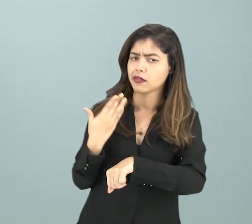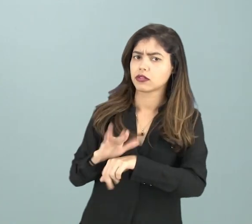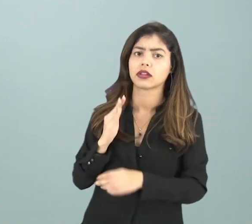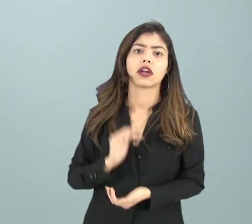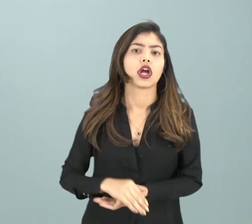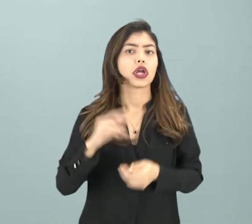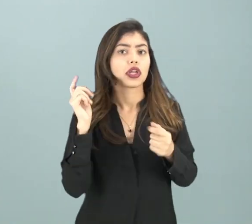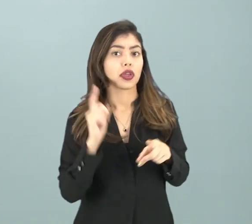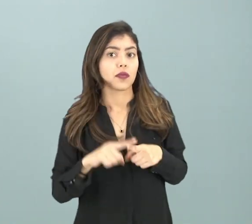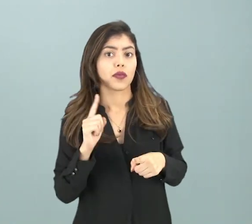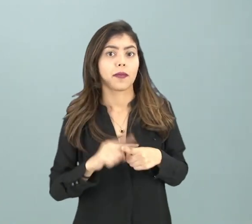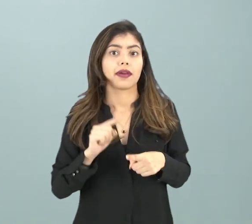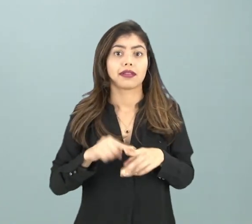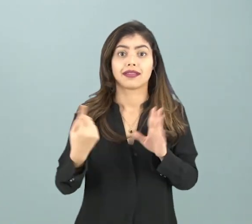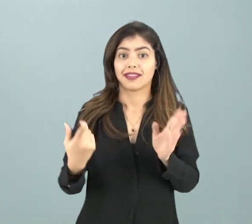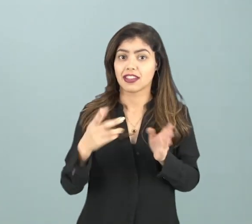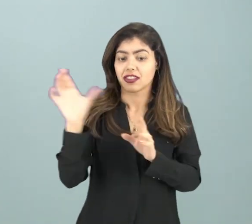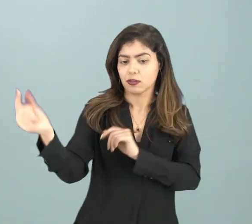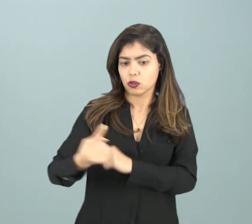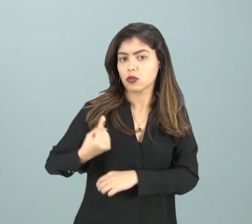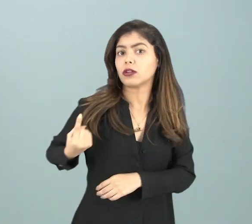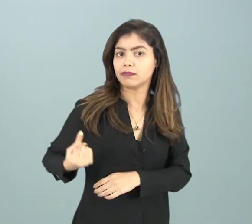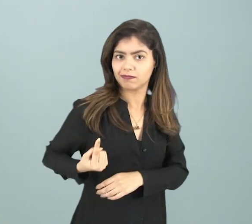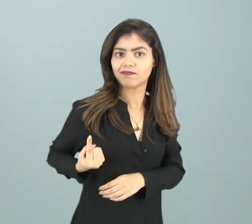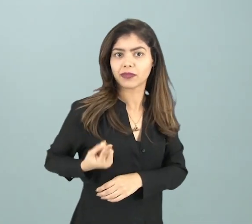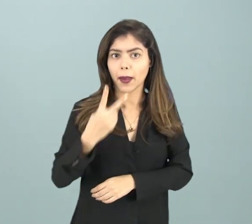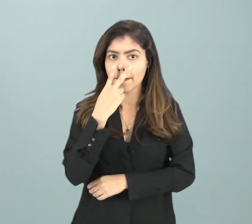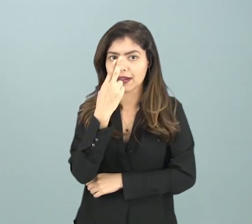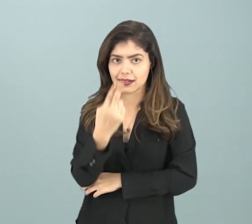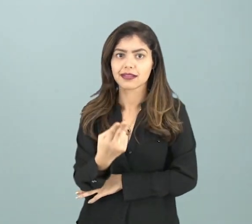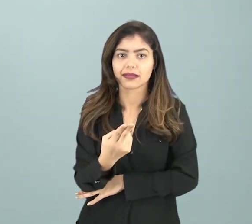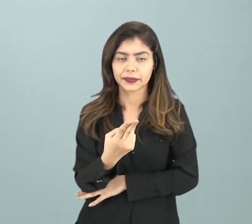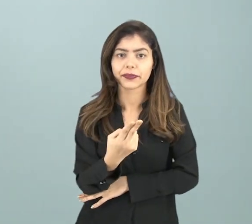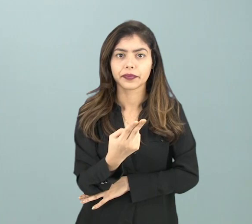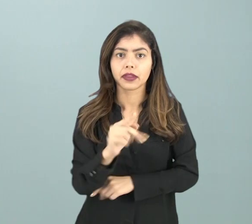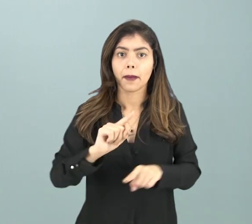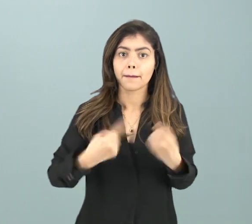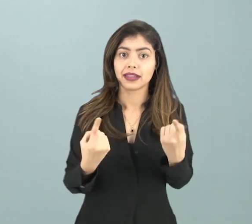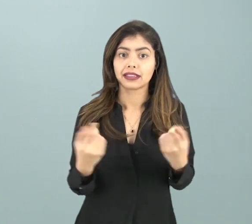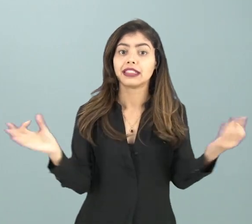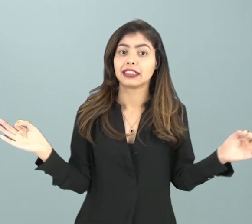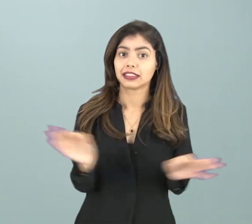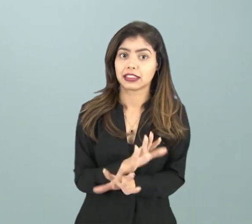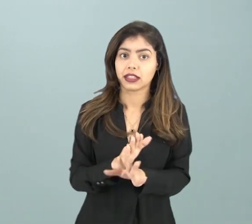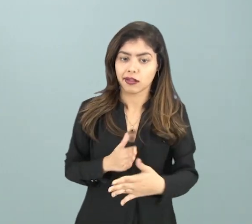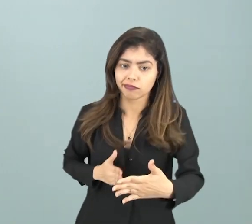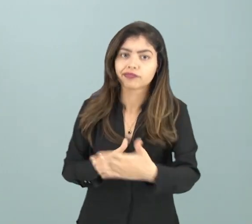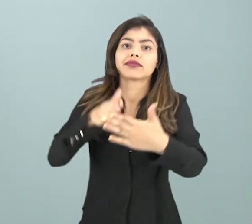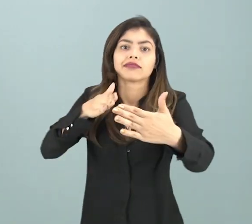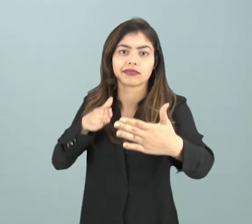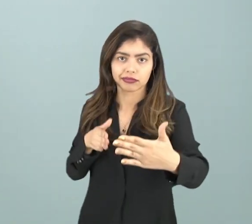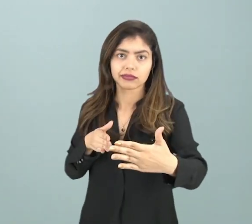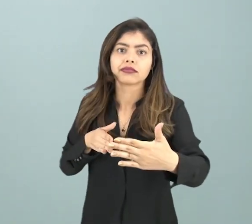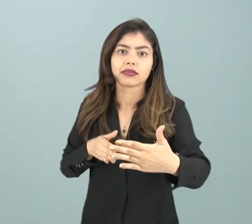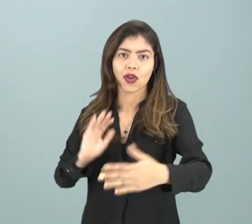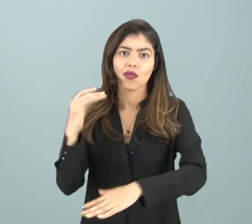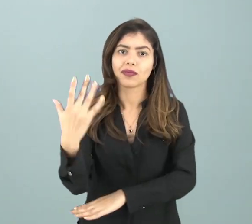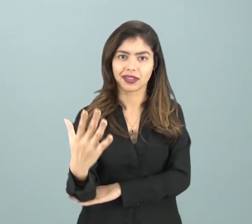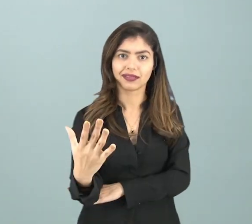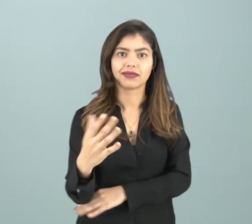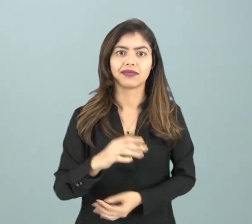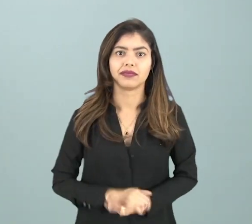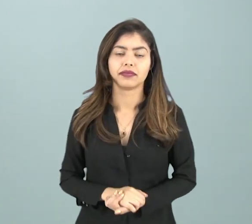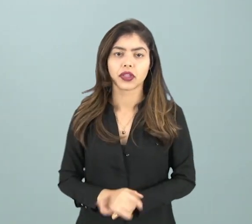que, por mais singulares que elas podem parecer, mas elas acabam impactando positivamente no meio